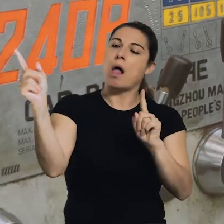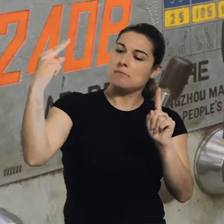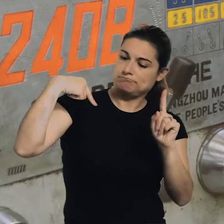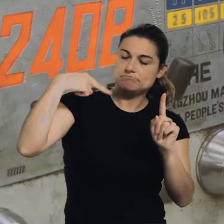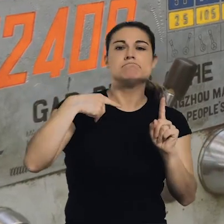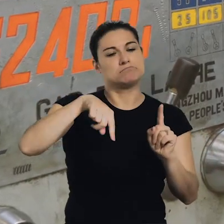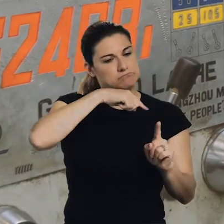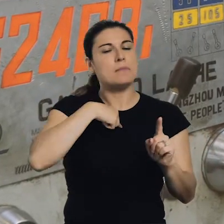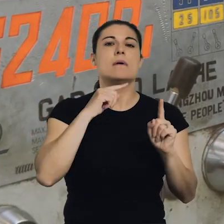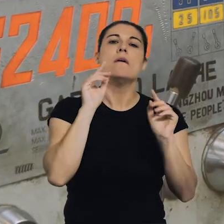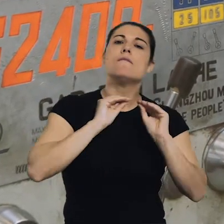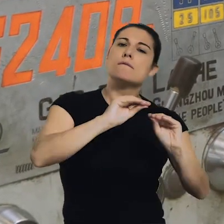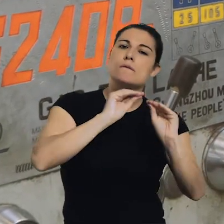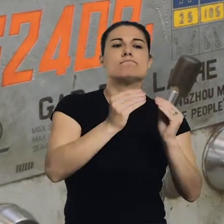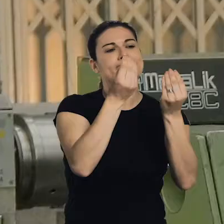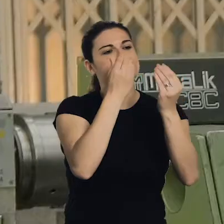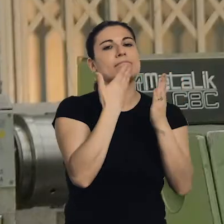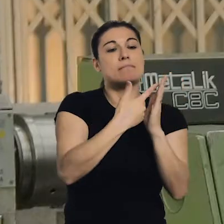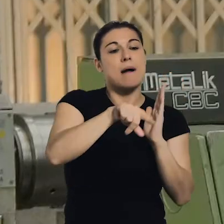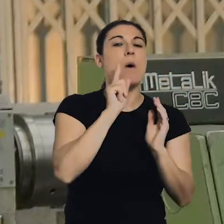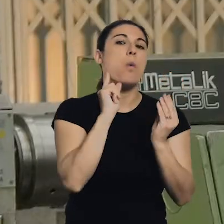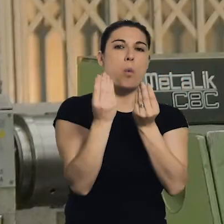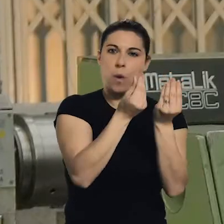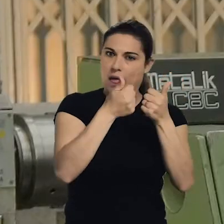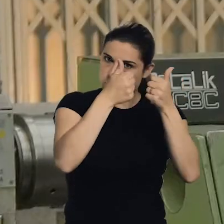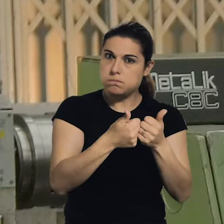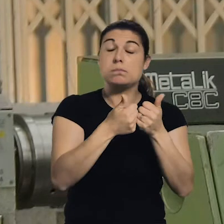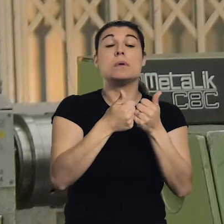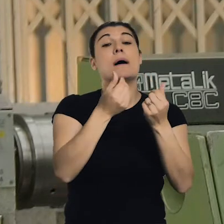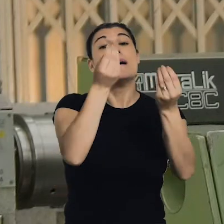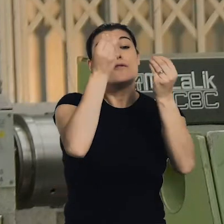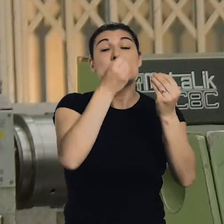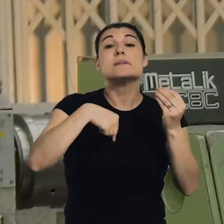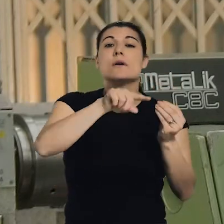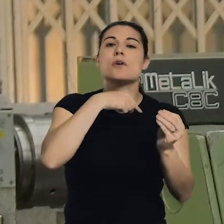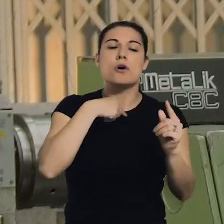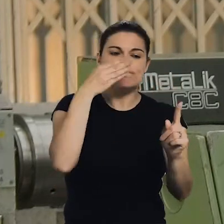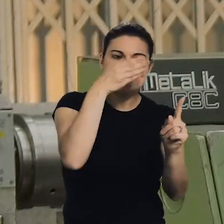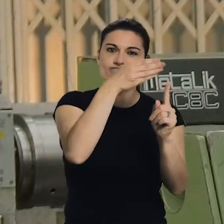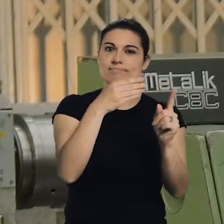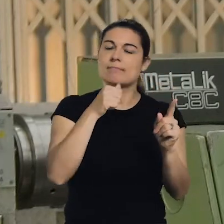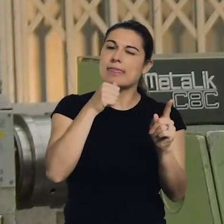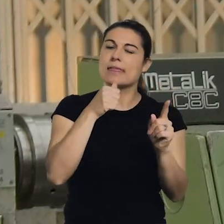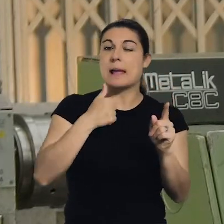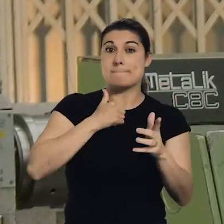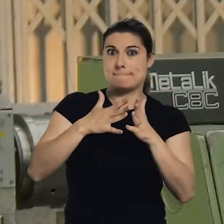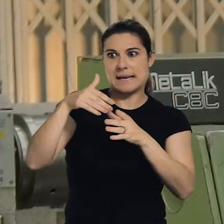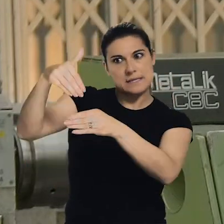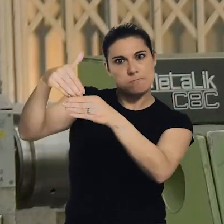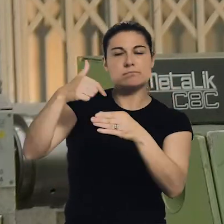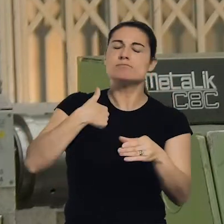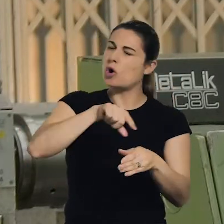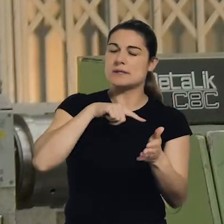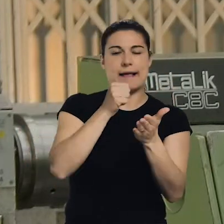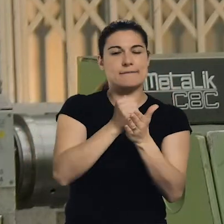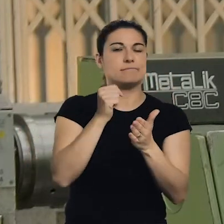formação que aqui damos é uma boa formação, é uma formação com qualidade e é uma formação muito virada para o que eles têm que fazer